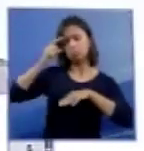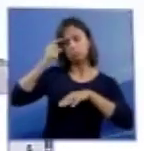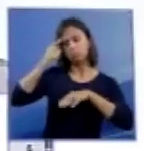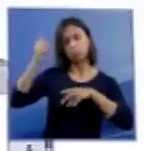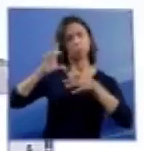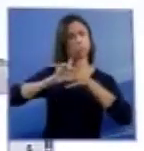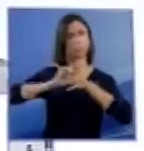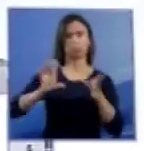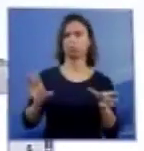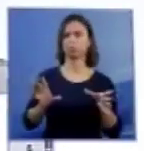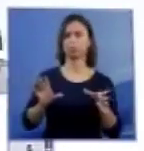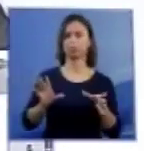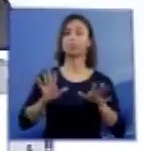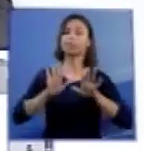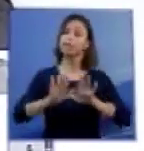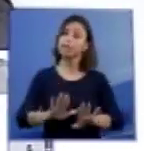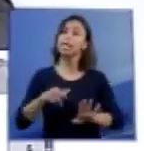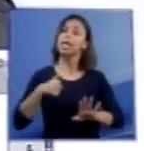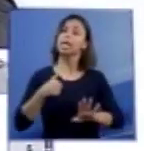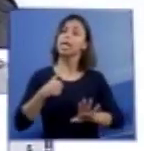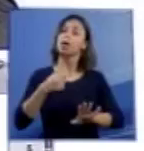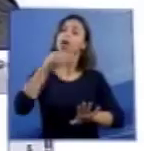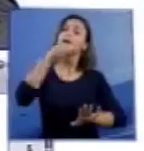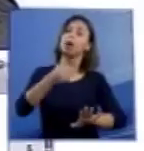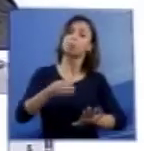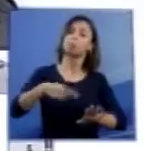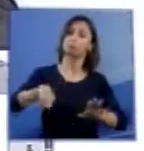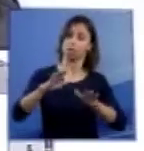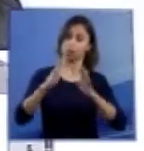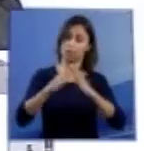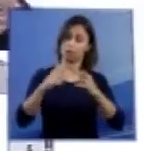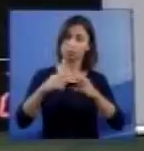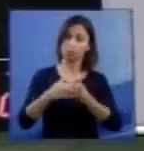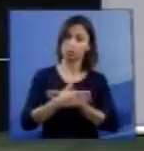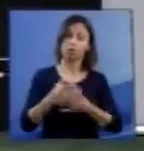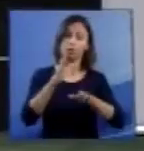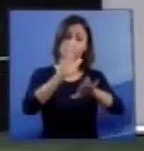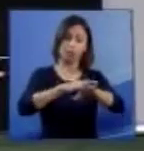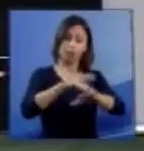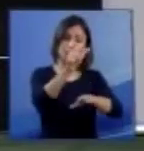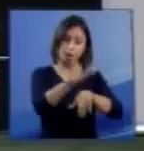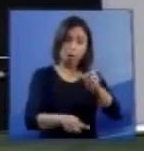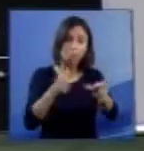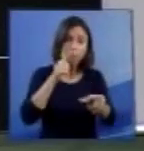o desejo da mulher que possa ou venha passar por esse drama.